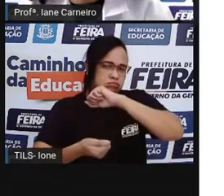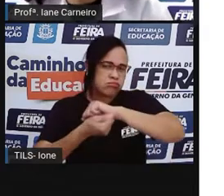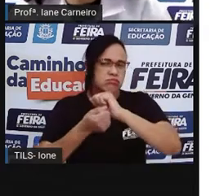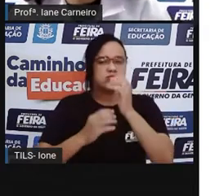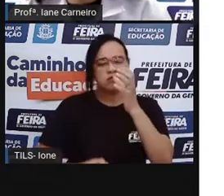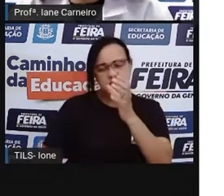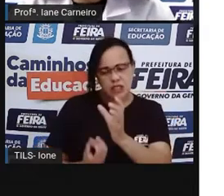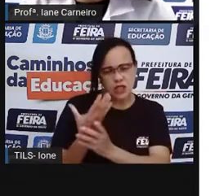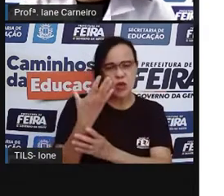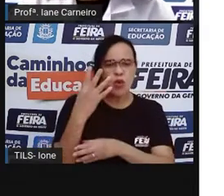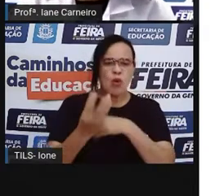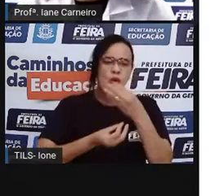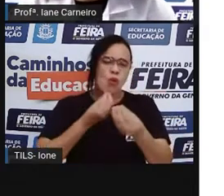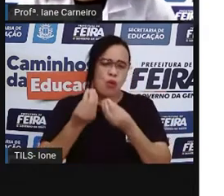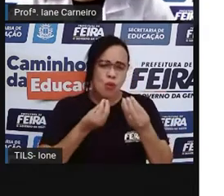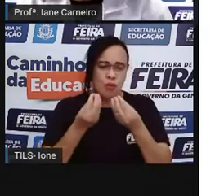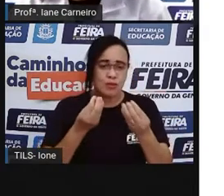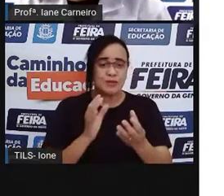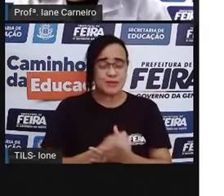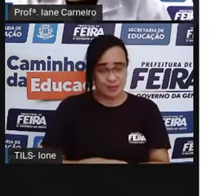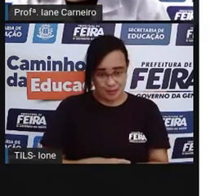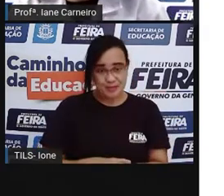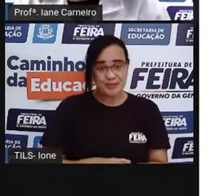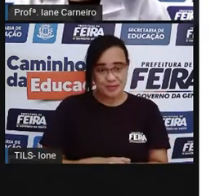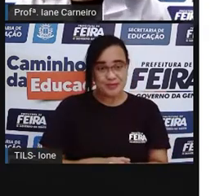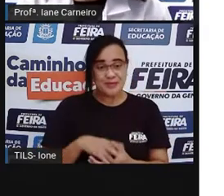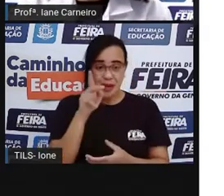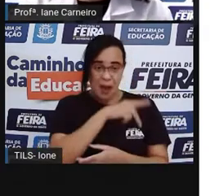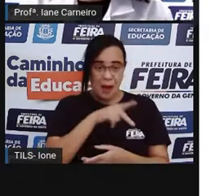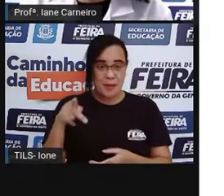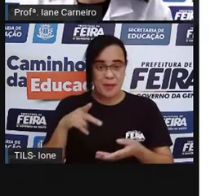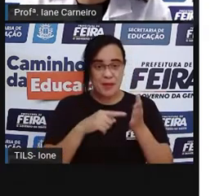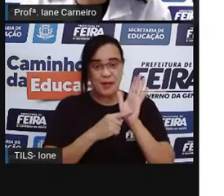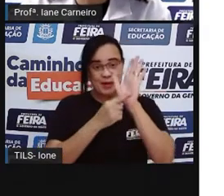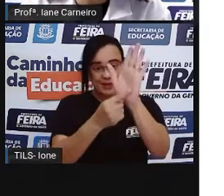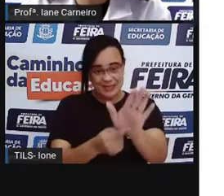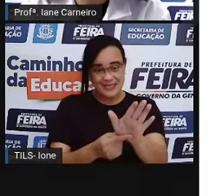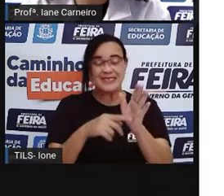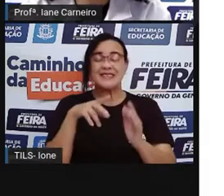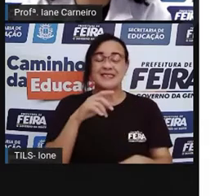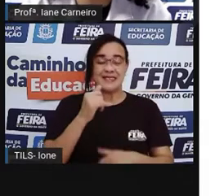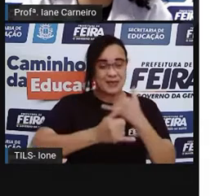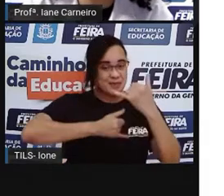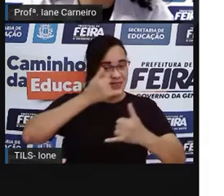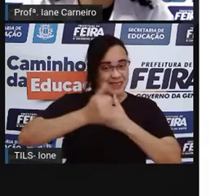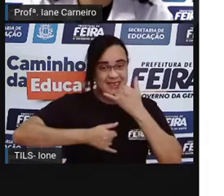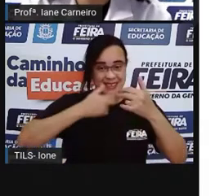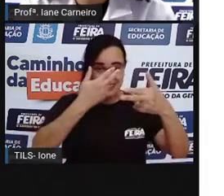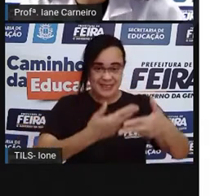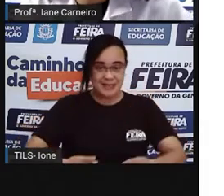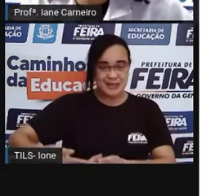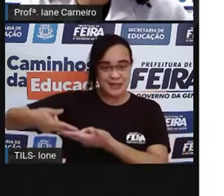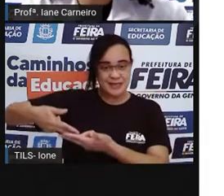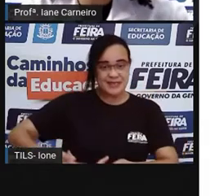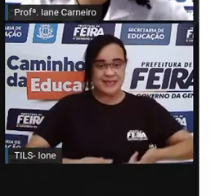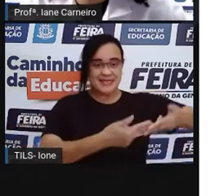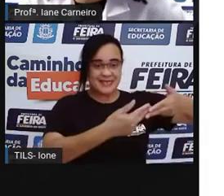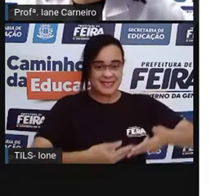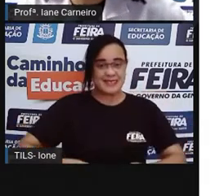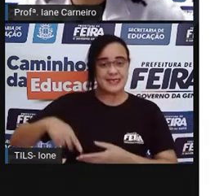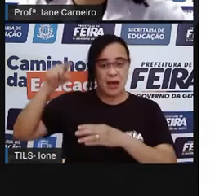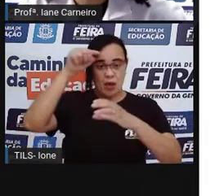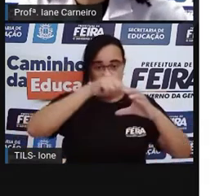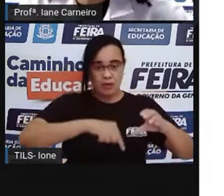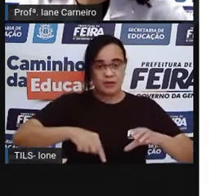A PRO colocou aqui uma brincadeira bem divertida, né? E os meninos brincando no balanço de pneu. Quem nunca brincou de se